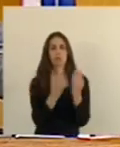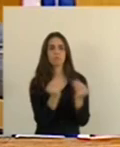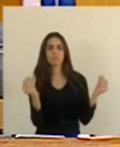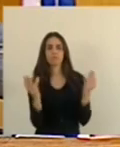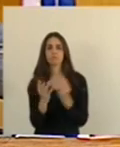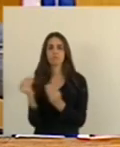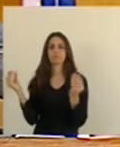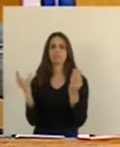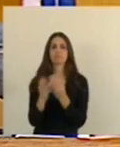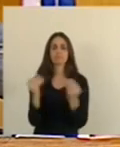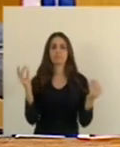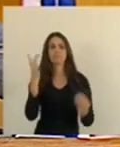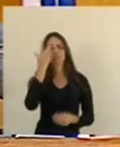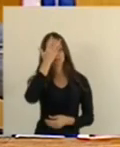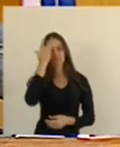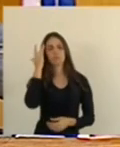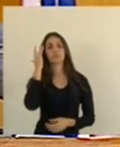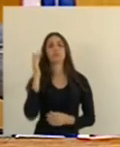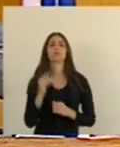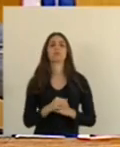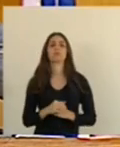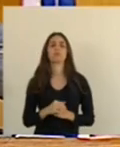E que